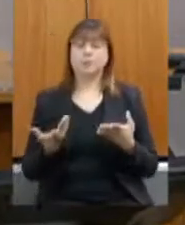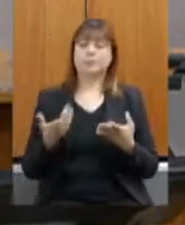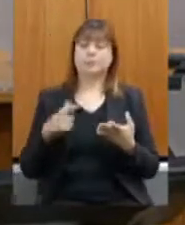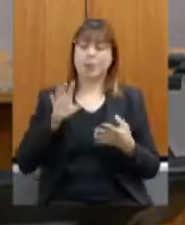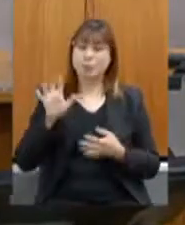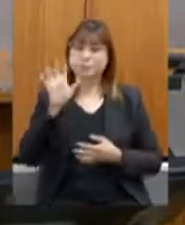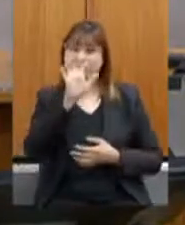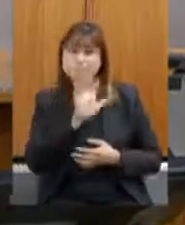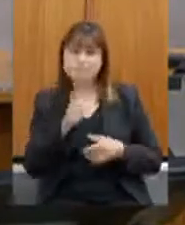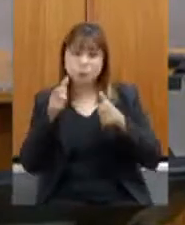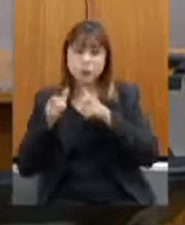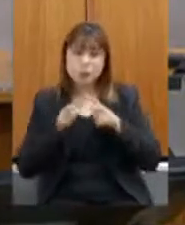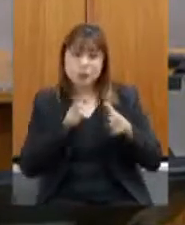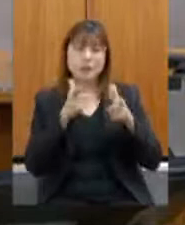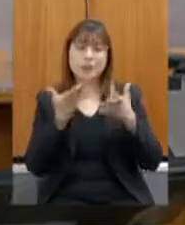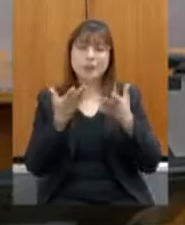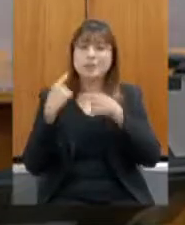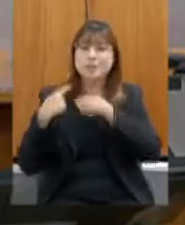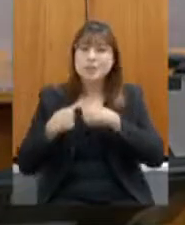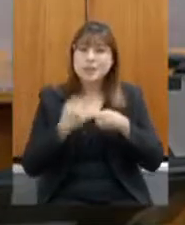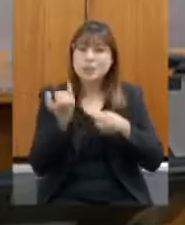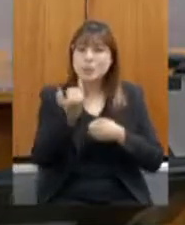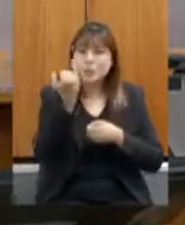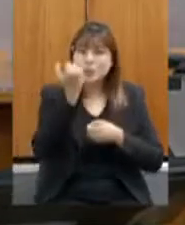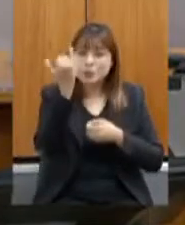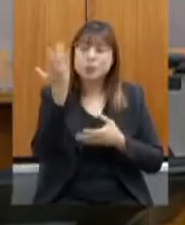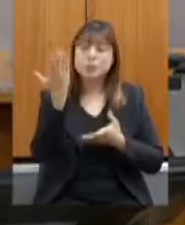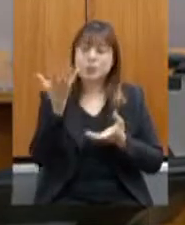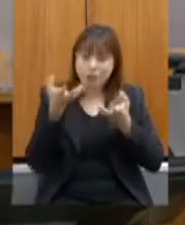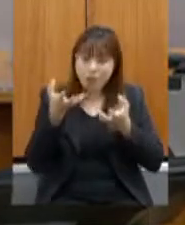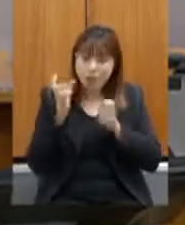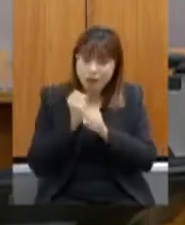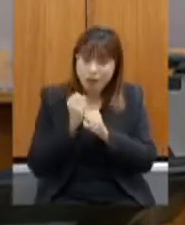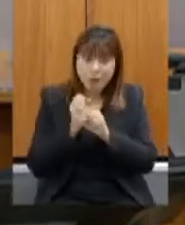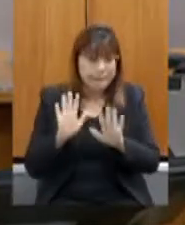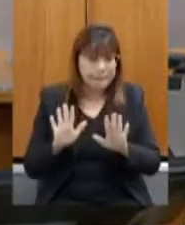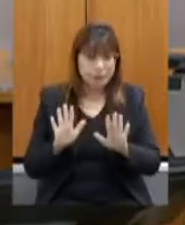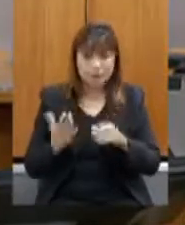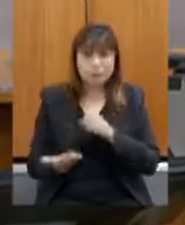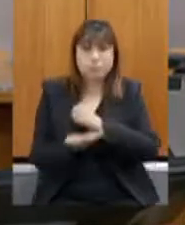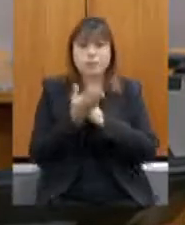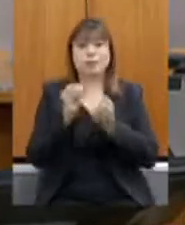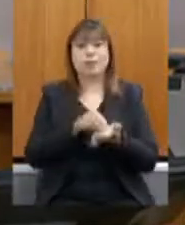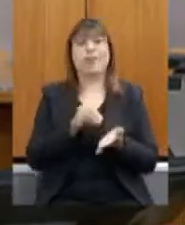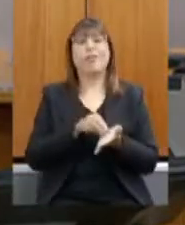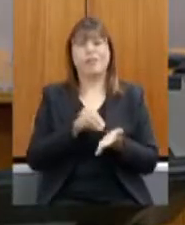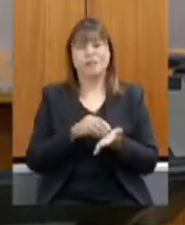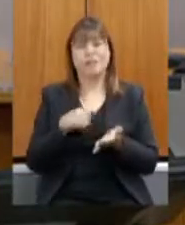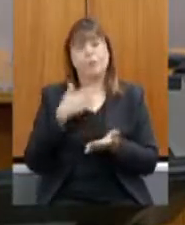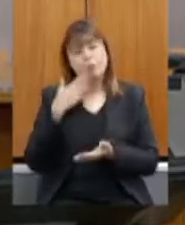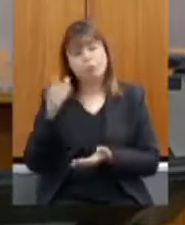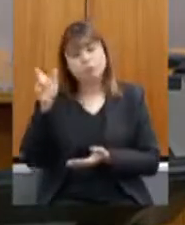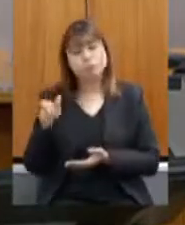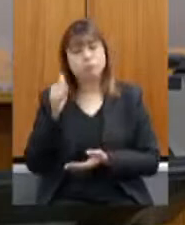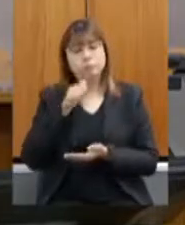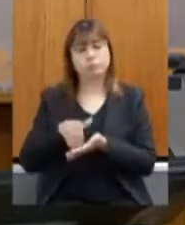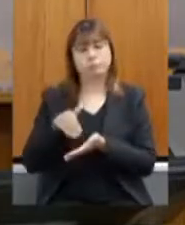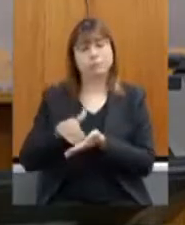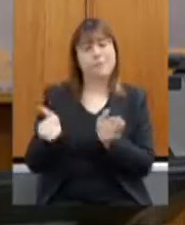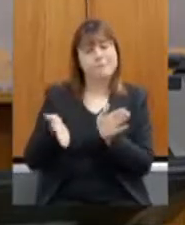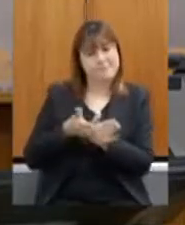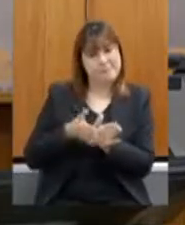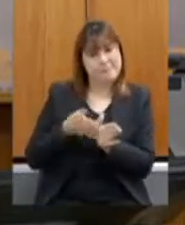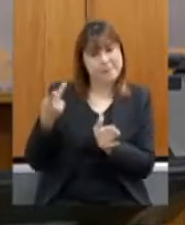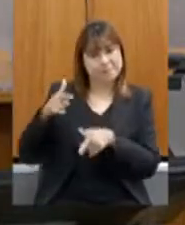assentamentos importantes em Minas Gerais que querem produzir, mas não tem assistência. E é isso que eu peço à senhora, parabenizando pelo